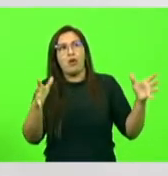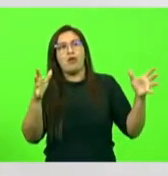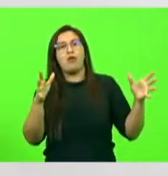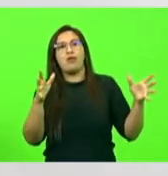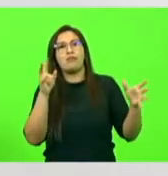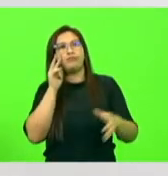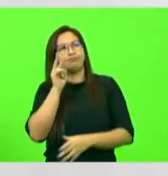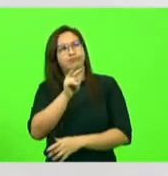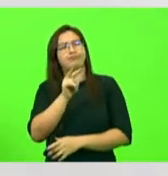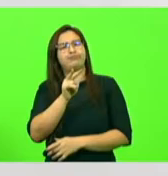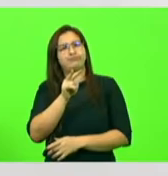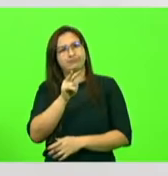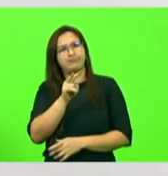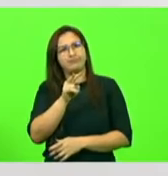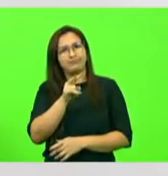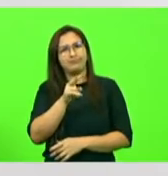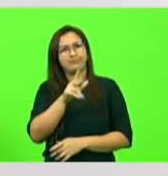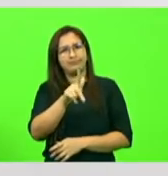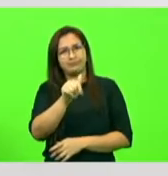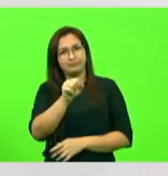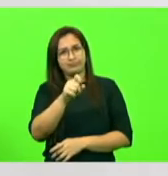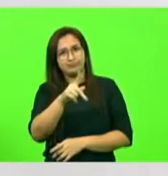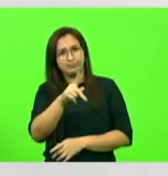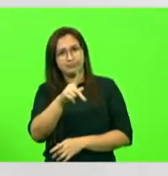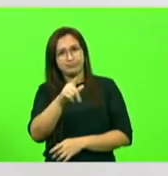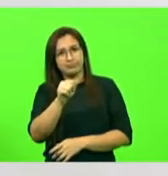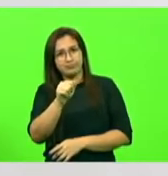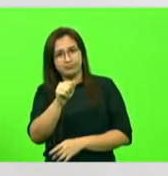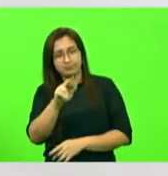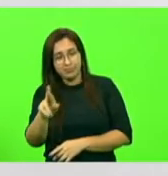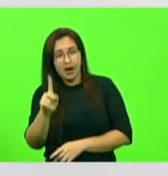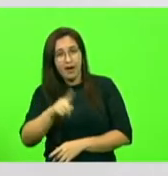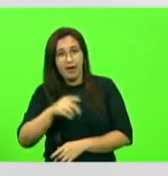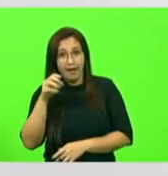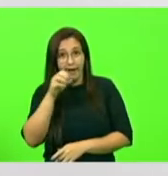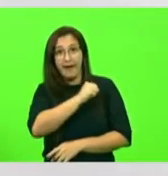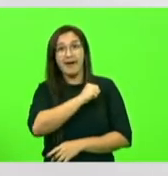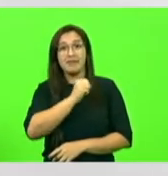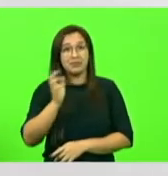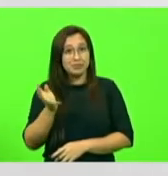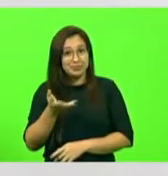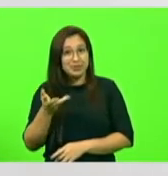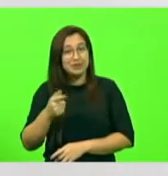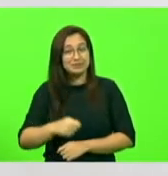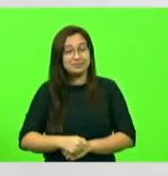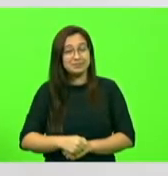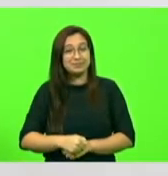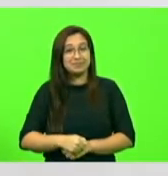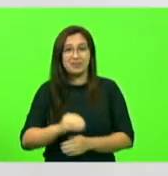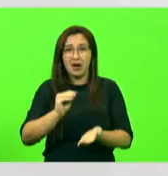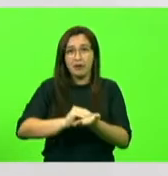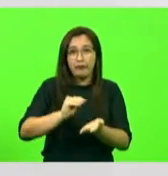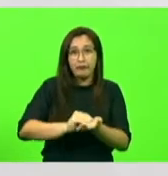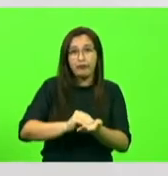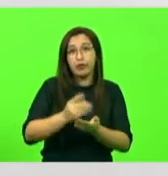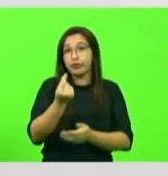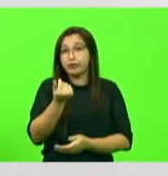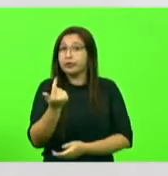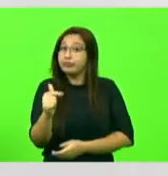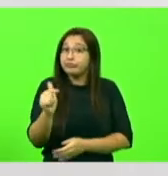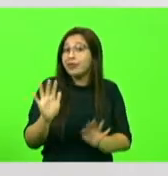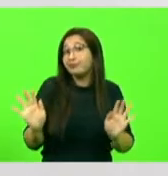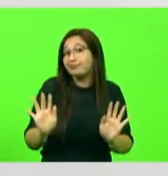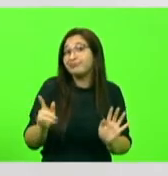viaduto de acesso a Gaspar, por exemplo, a gente vai ver como vai ser rápido, vai acontecer com muita velocidade. Portanto, é não está faltando recurso e a gente